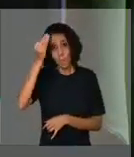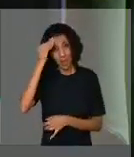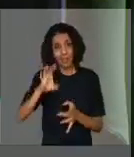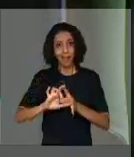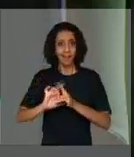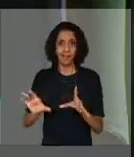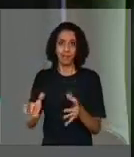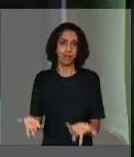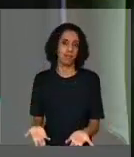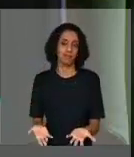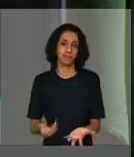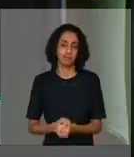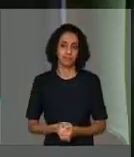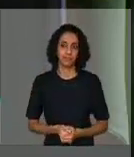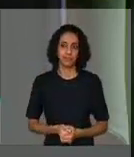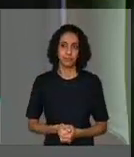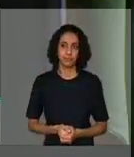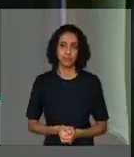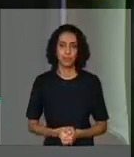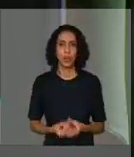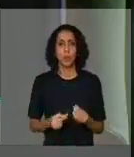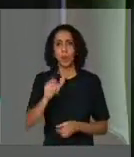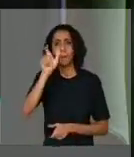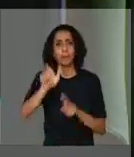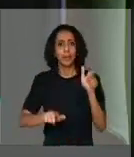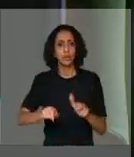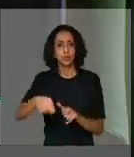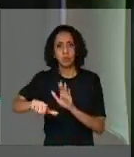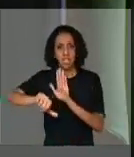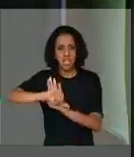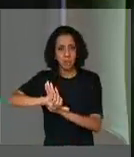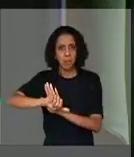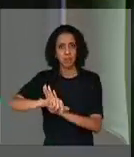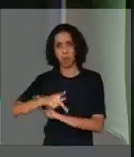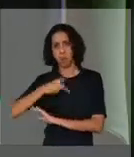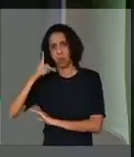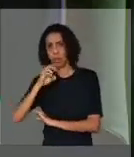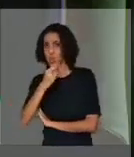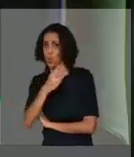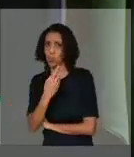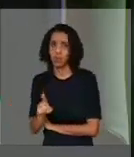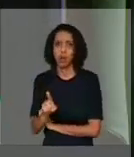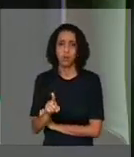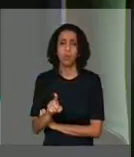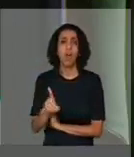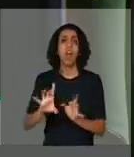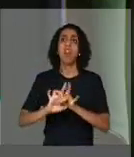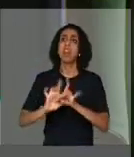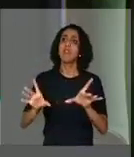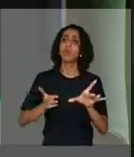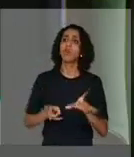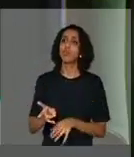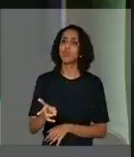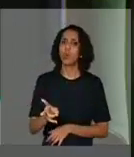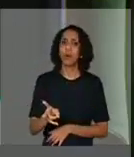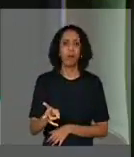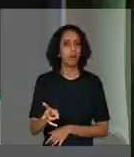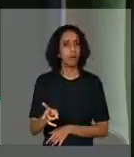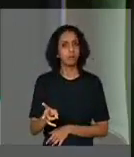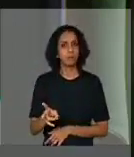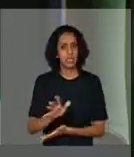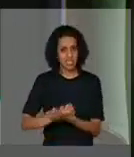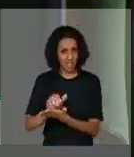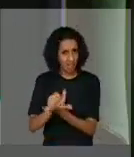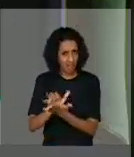que não aceita mais que criminosos, sejam eles do colarinho branco ou não, fiquem impunes, fiquem isentos de